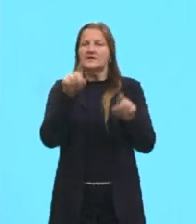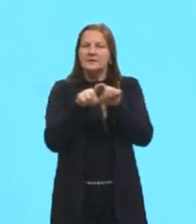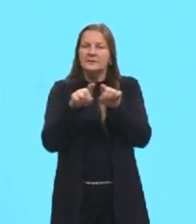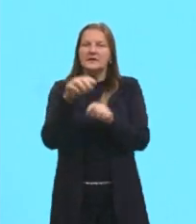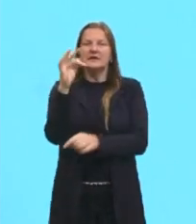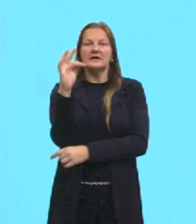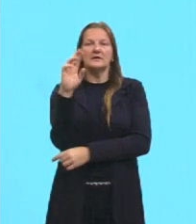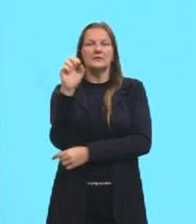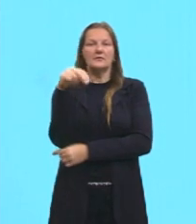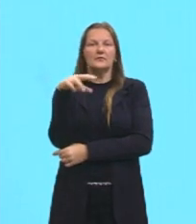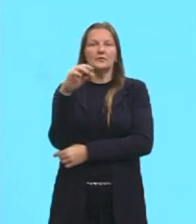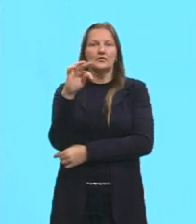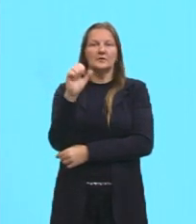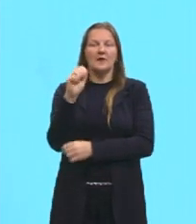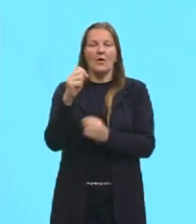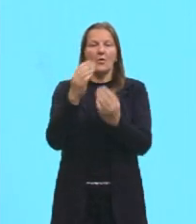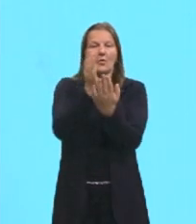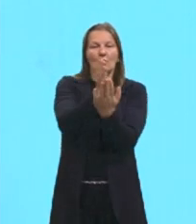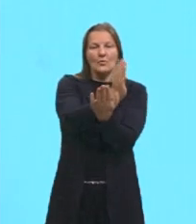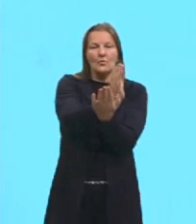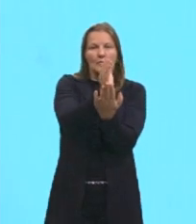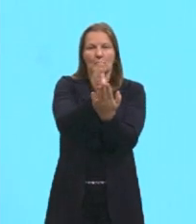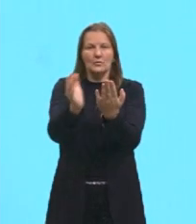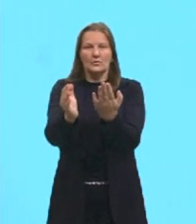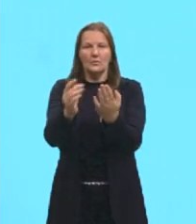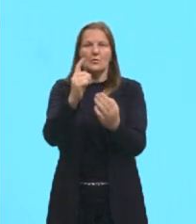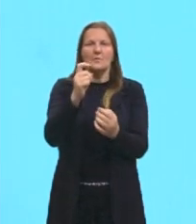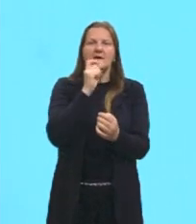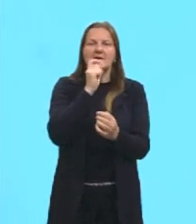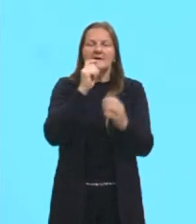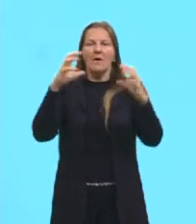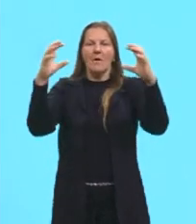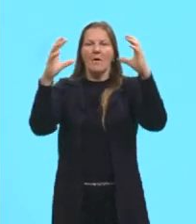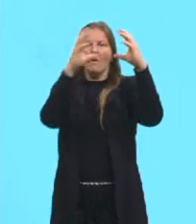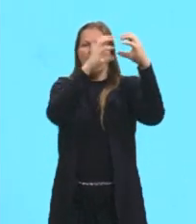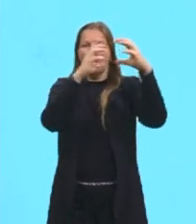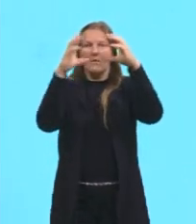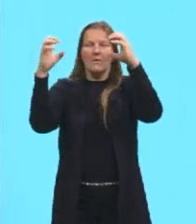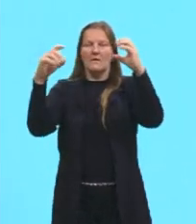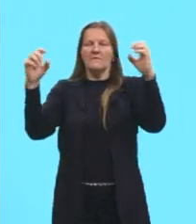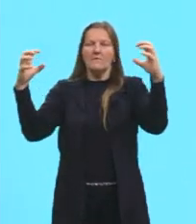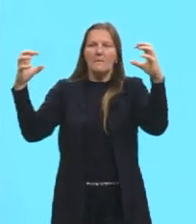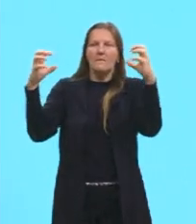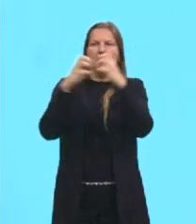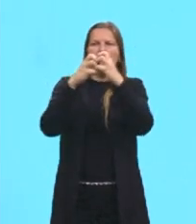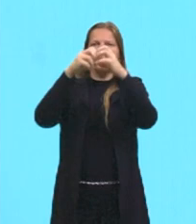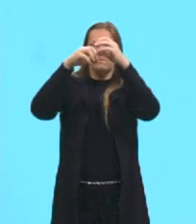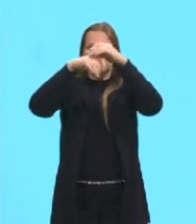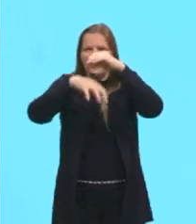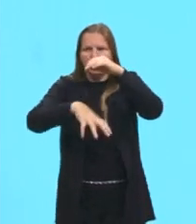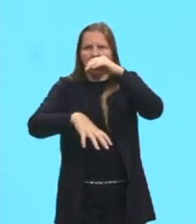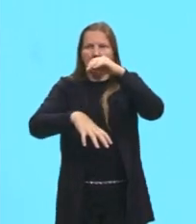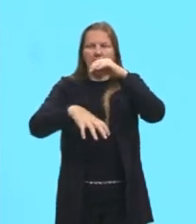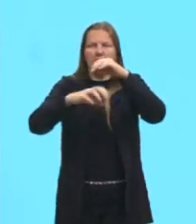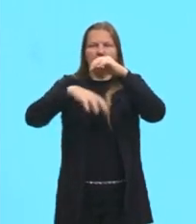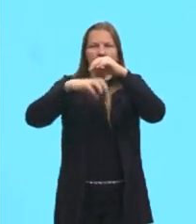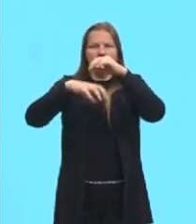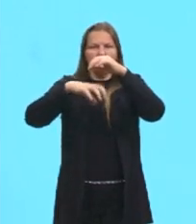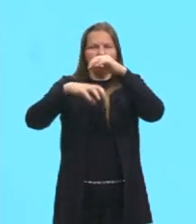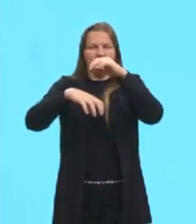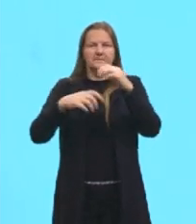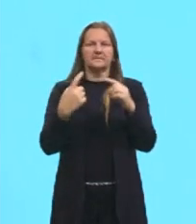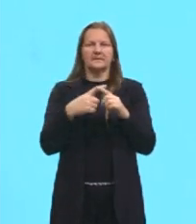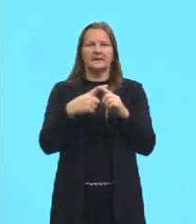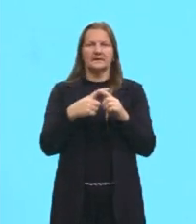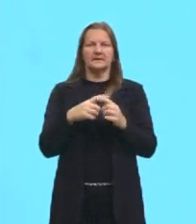que são de frente fria e frente quente, então, uma se choca, forma ali a frente fria, né? E justamente onde elas se tocam